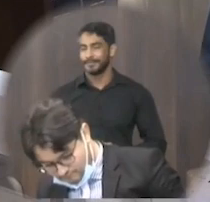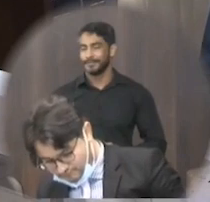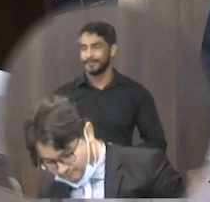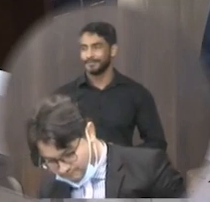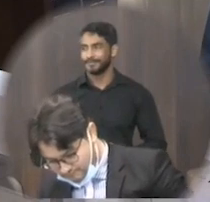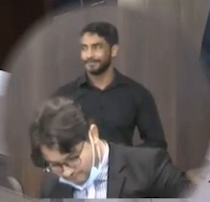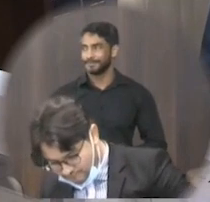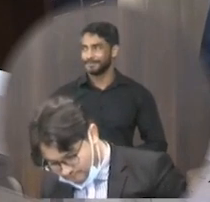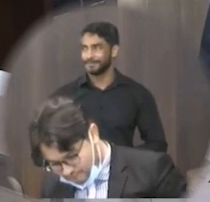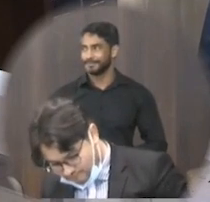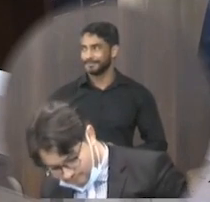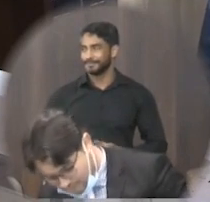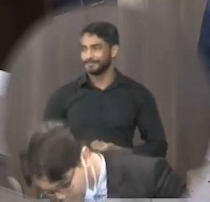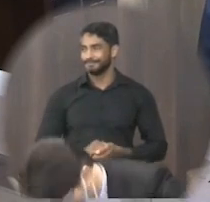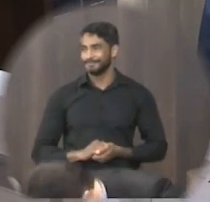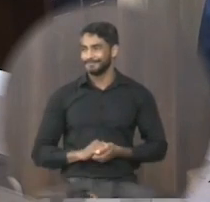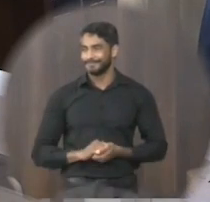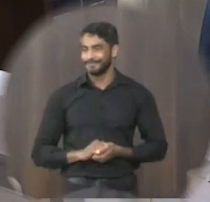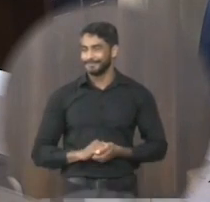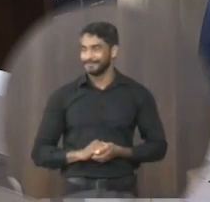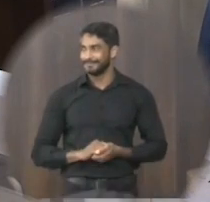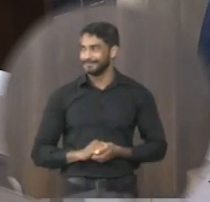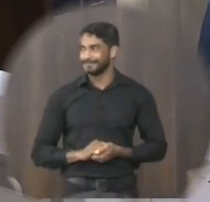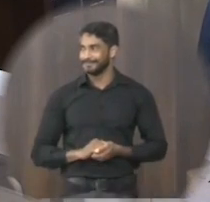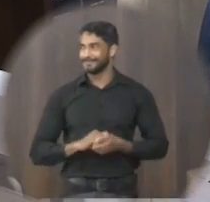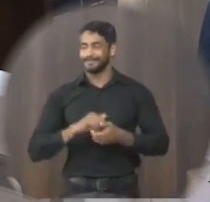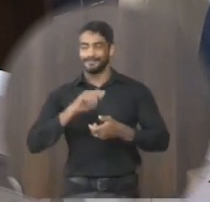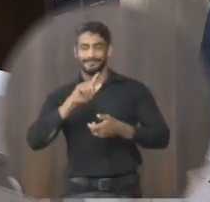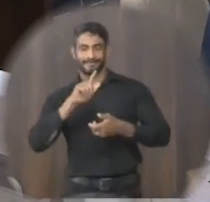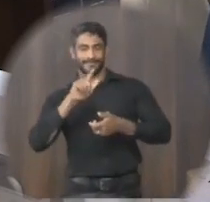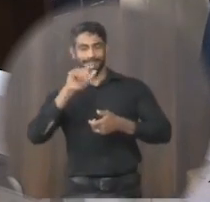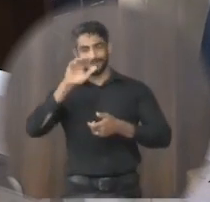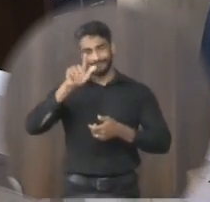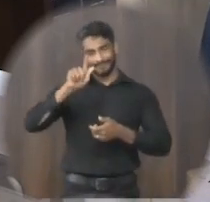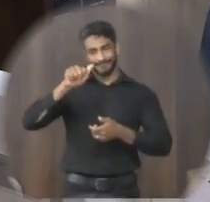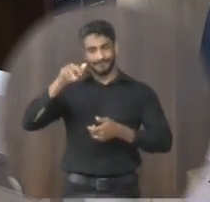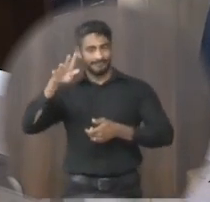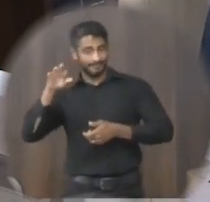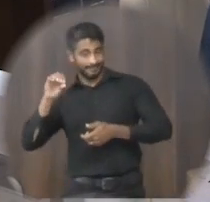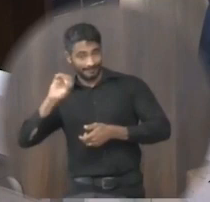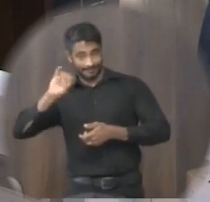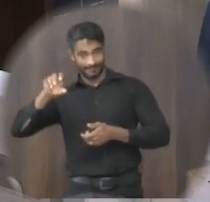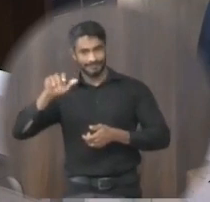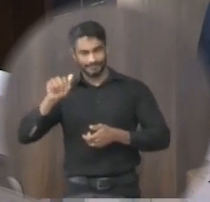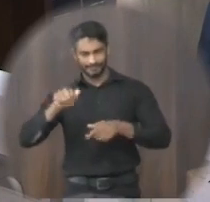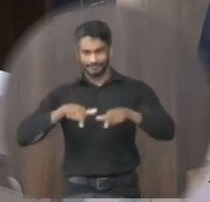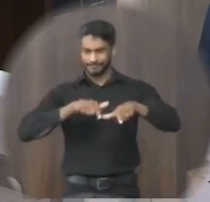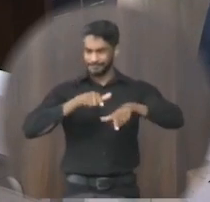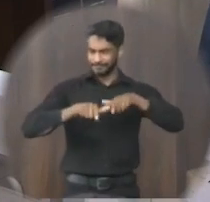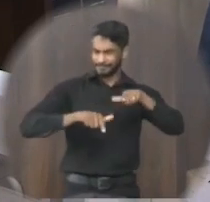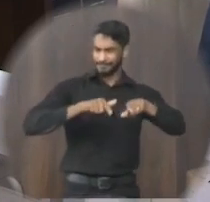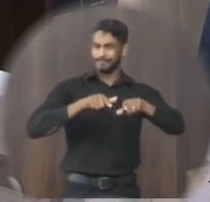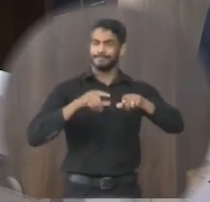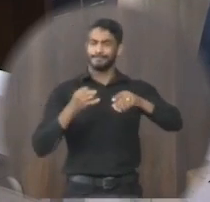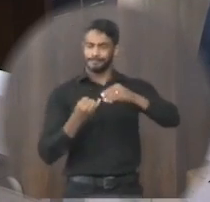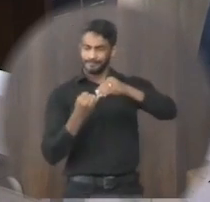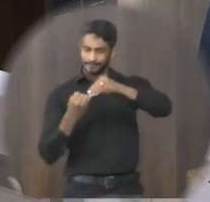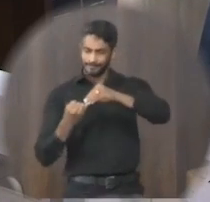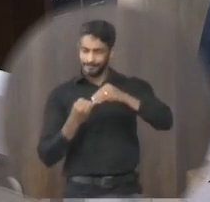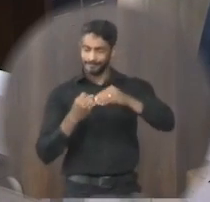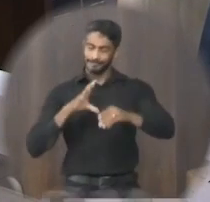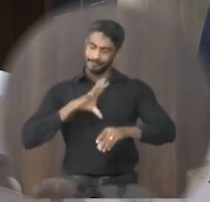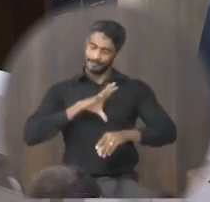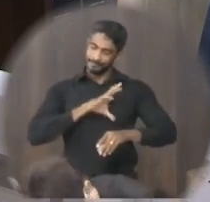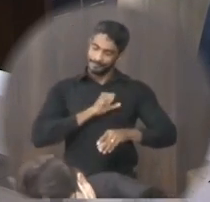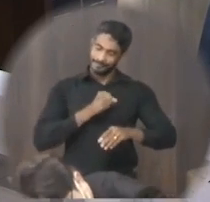e feliz por a galojan também participar da campanha de Natal entre outras instituições quem ama doa é